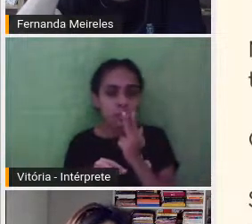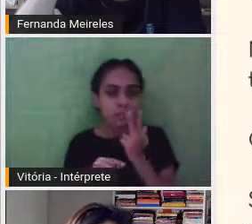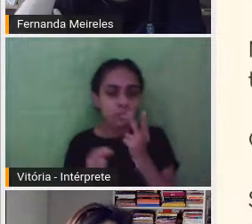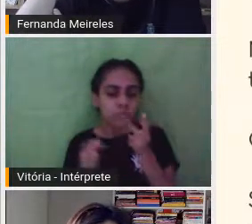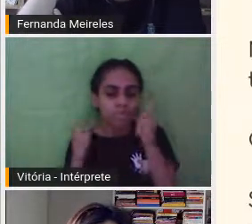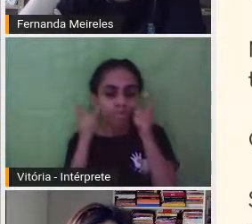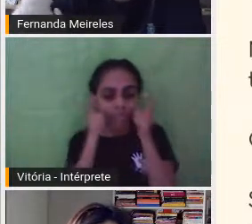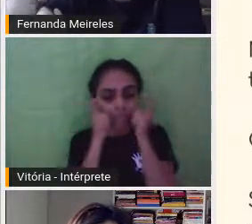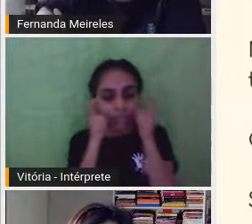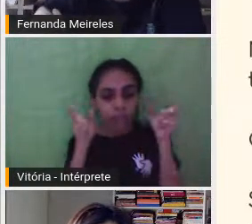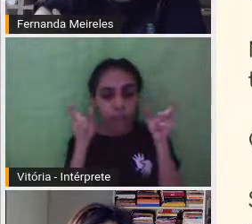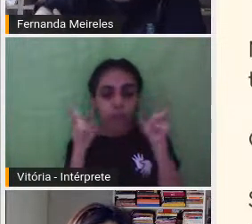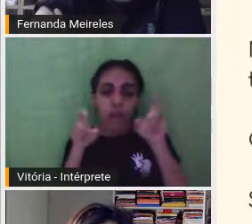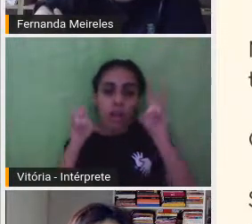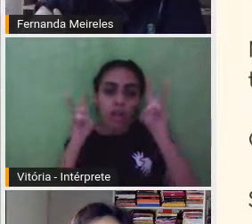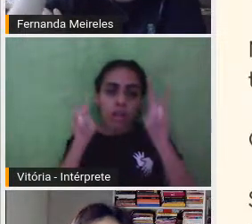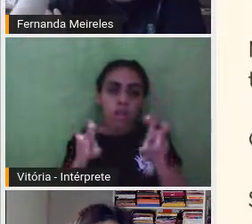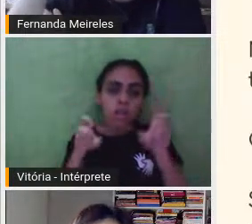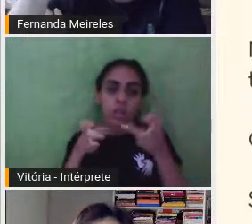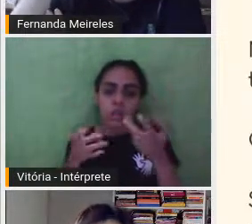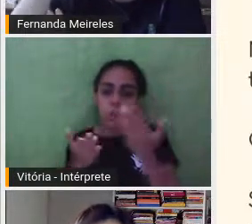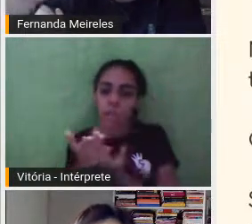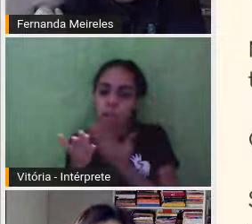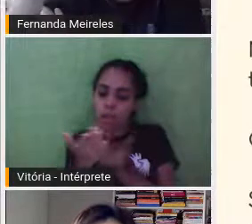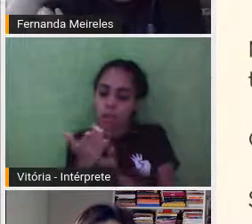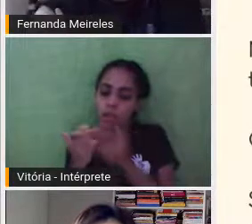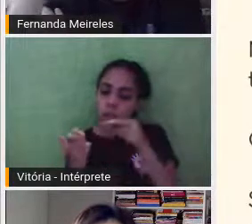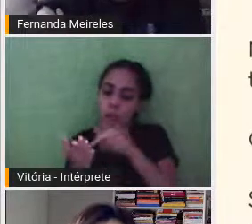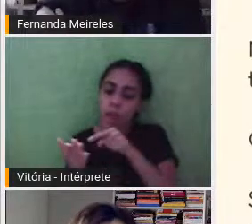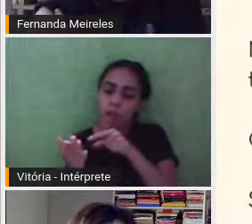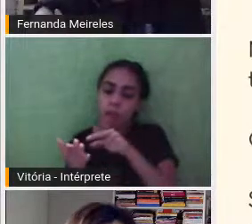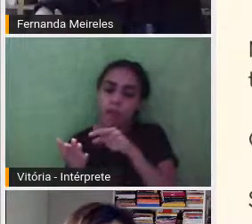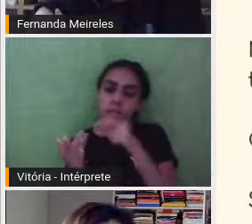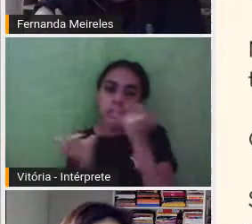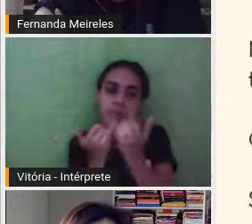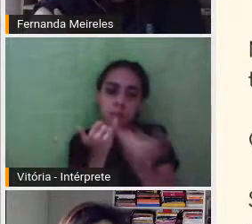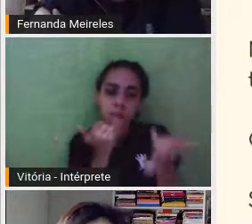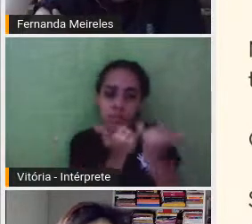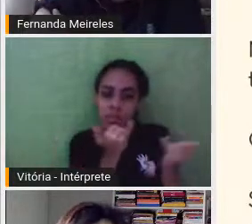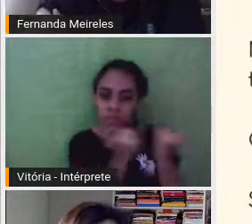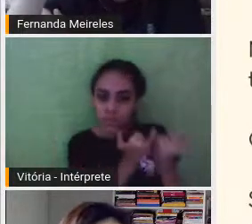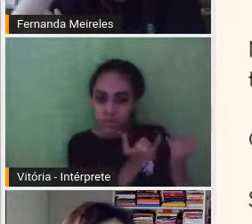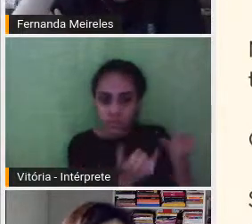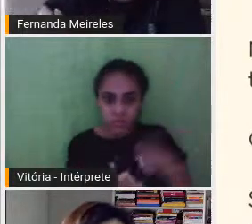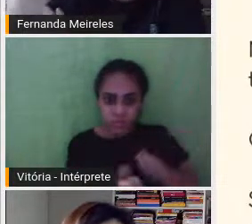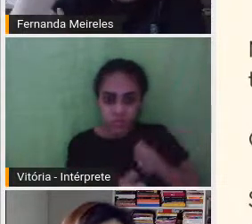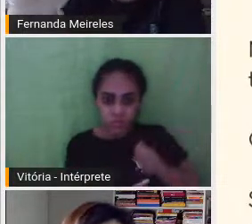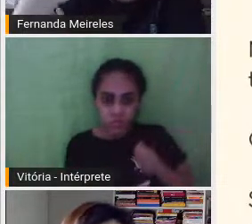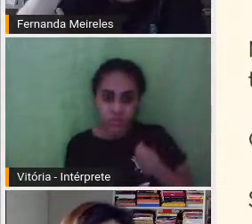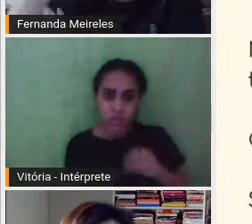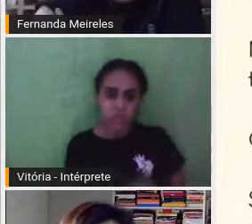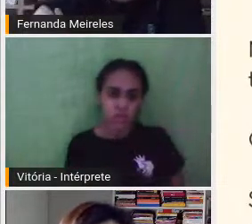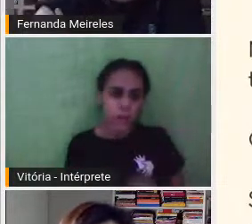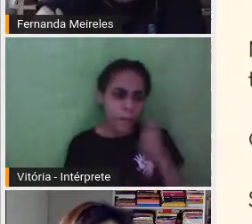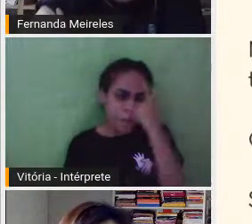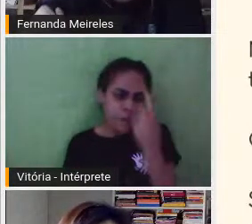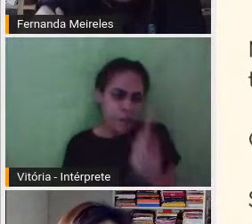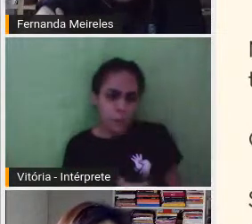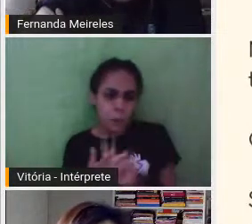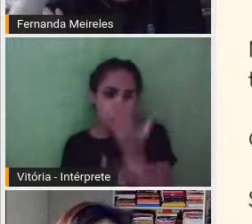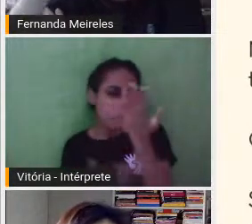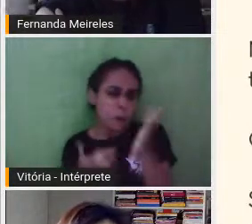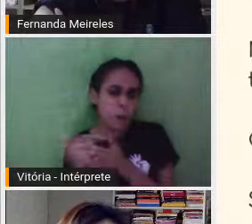redor a partir da ficção, mas nenhuma ficção não vem do nada, né, e, assim, livros, mesmo que não sejam